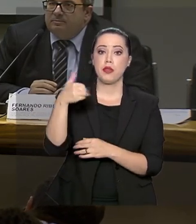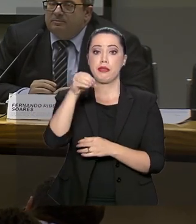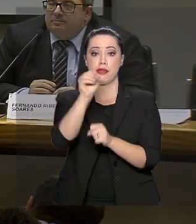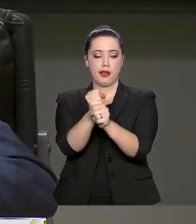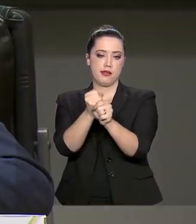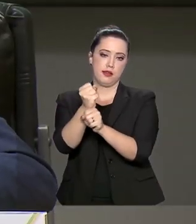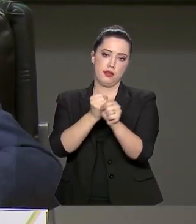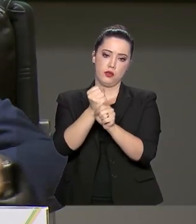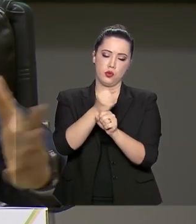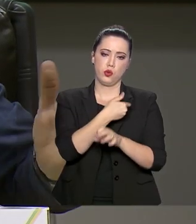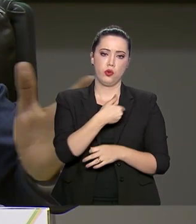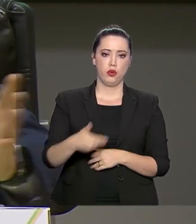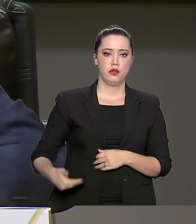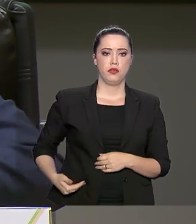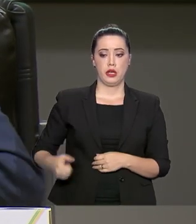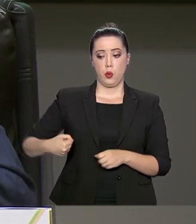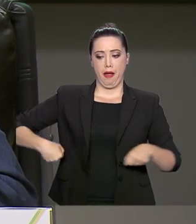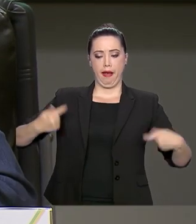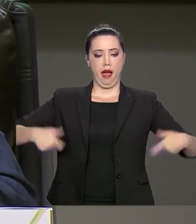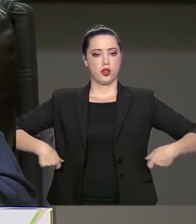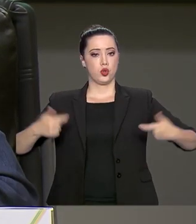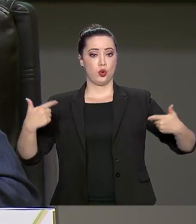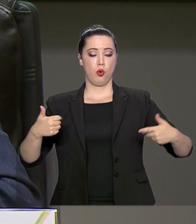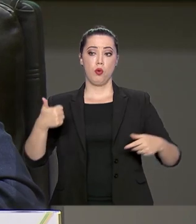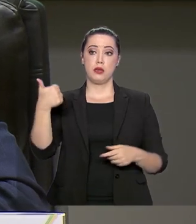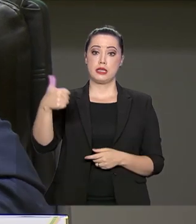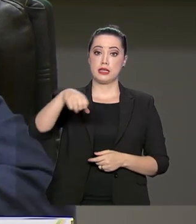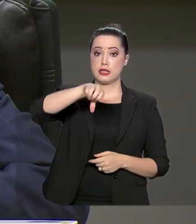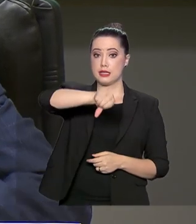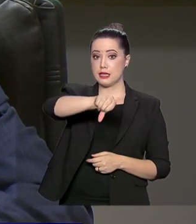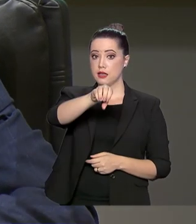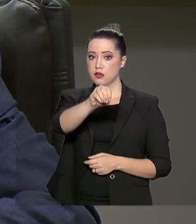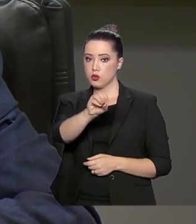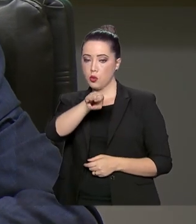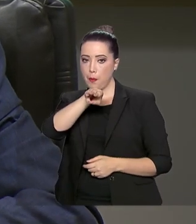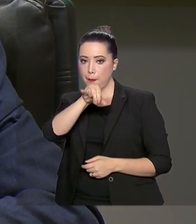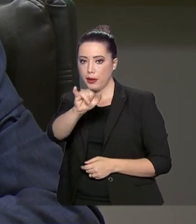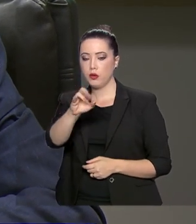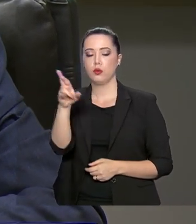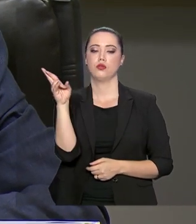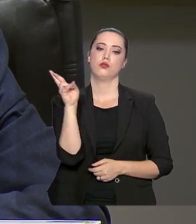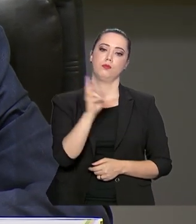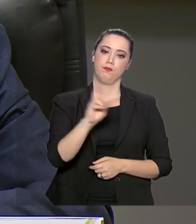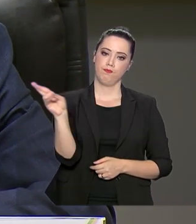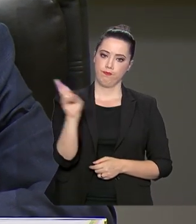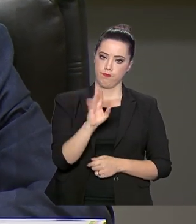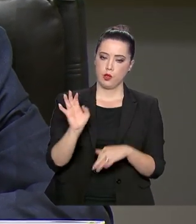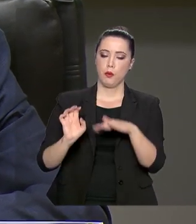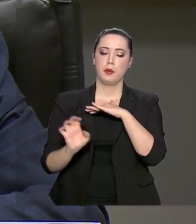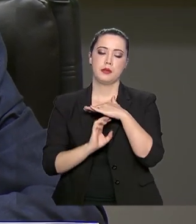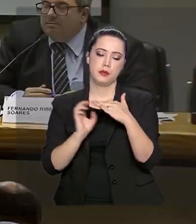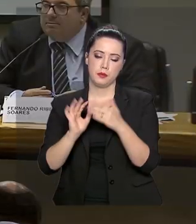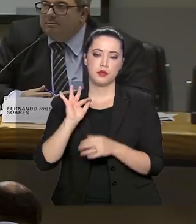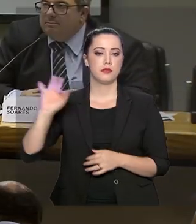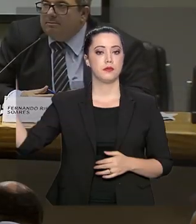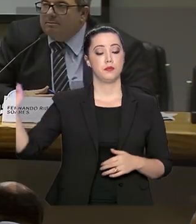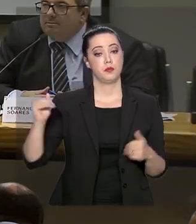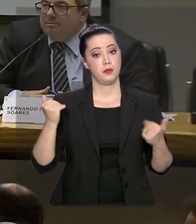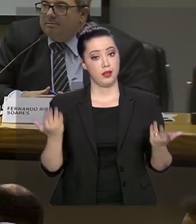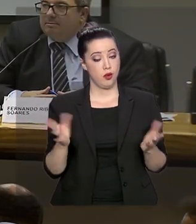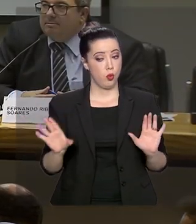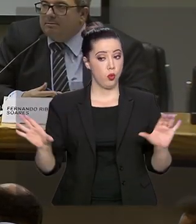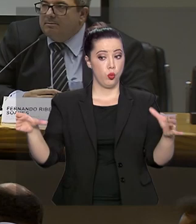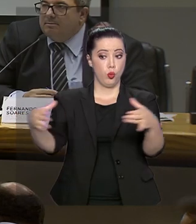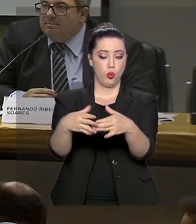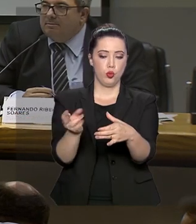o secretário, o governo desembolsou R 190 bilhões para as estatais federais. A maior